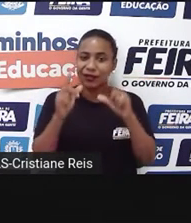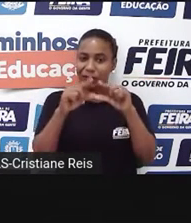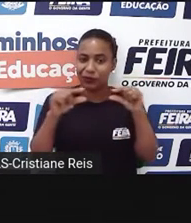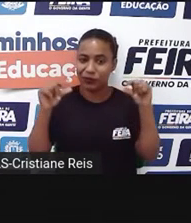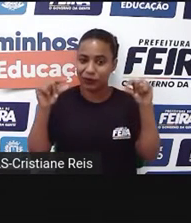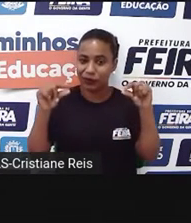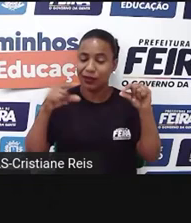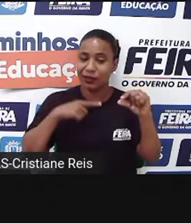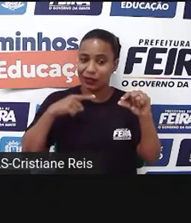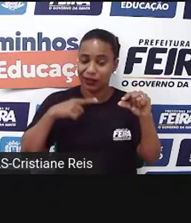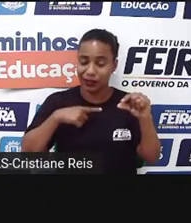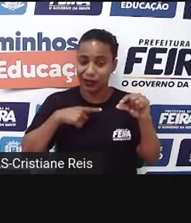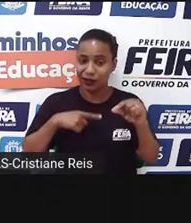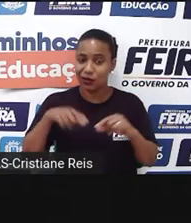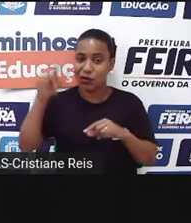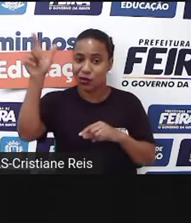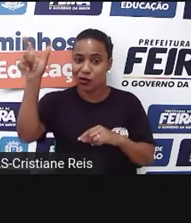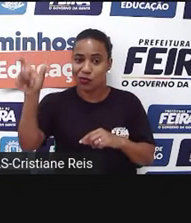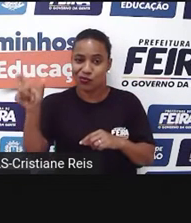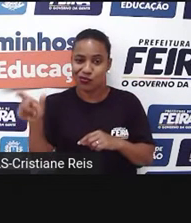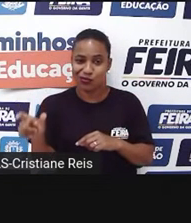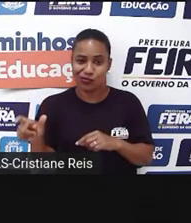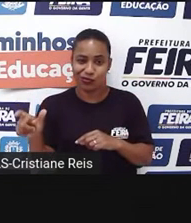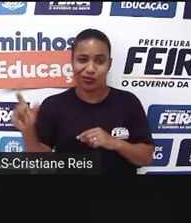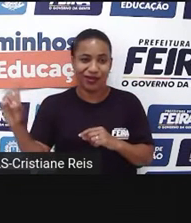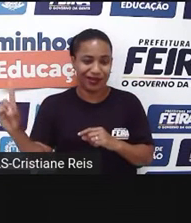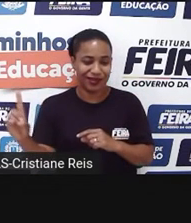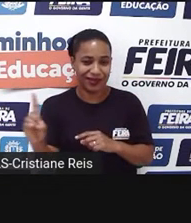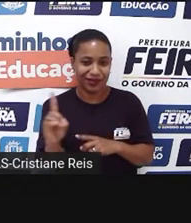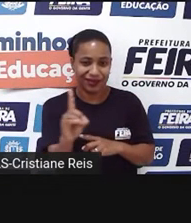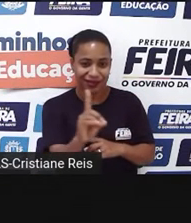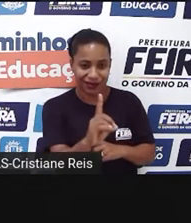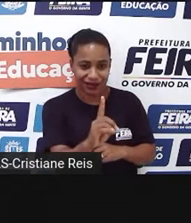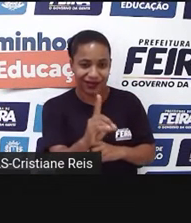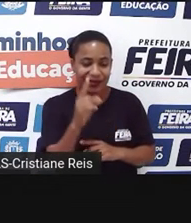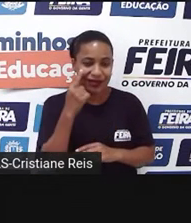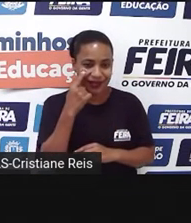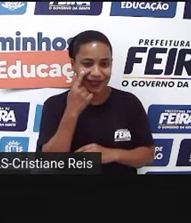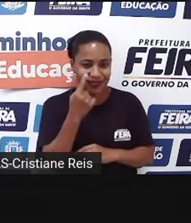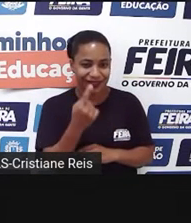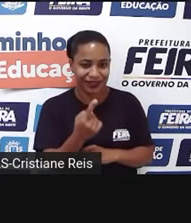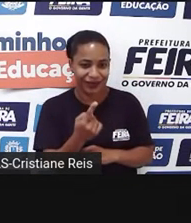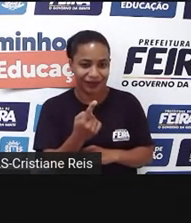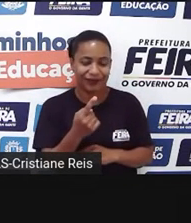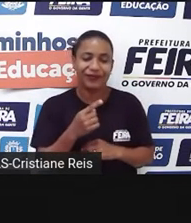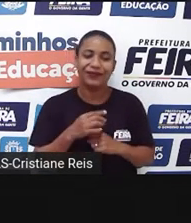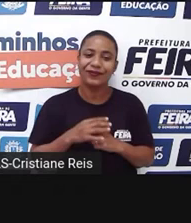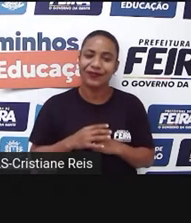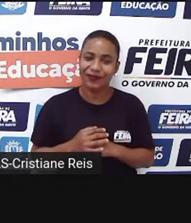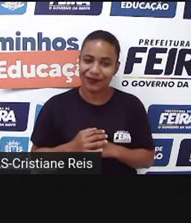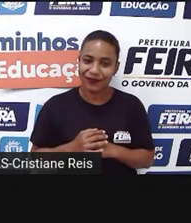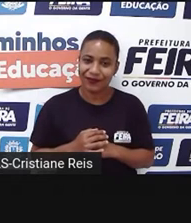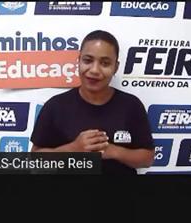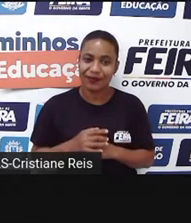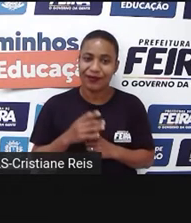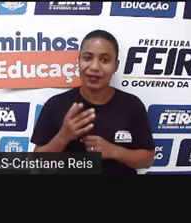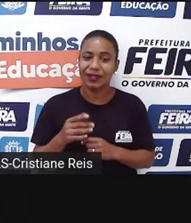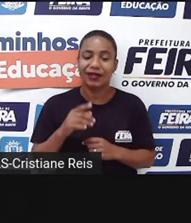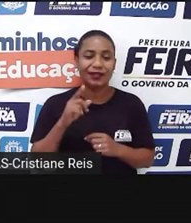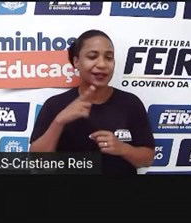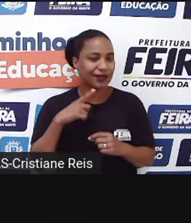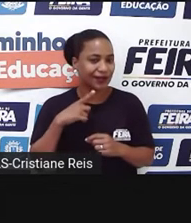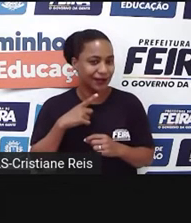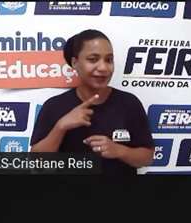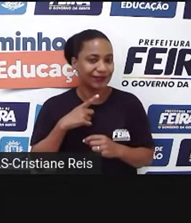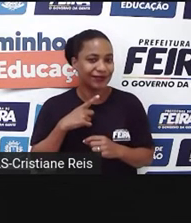fantasma entra, é aquilo que eu disse pra vocês, o stage direction, que em português a gente chama de rubrica.